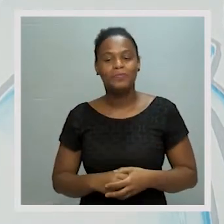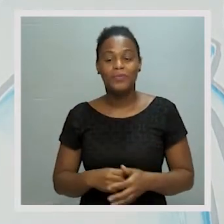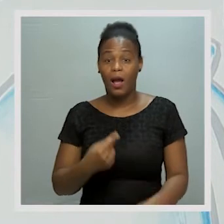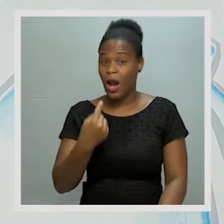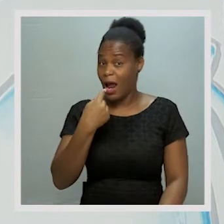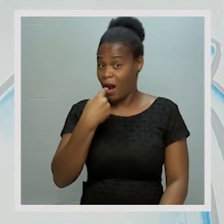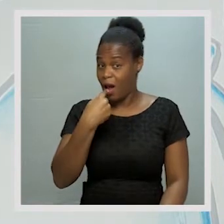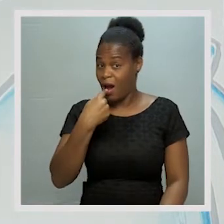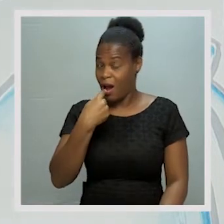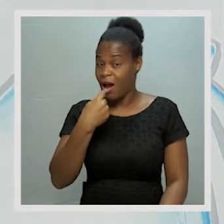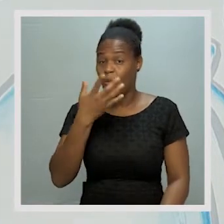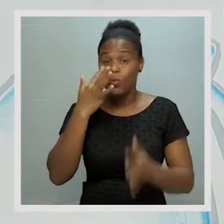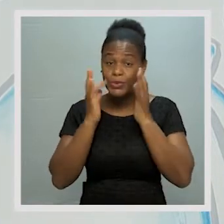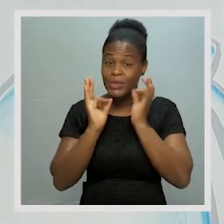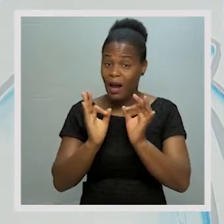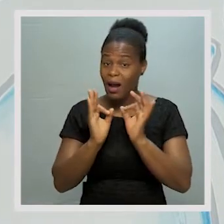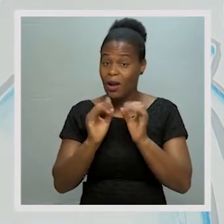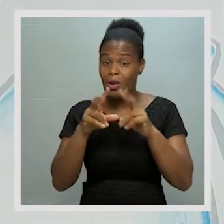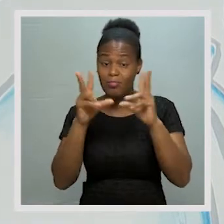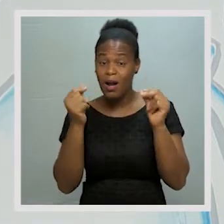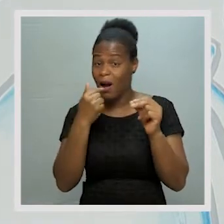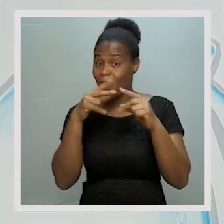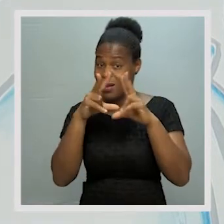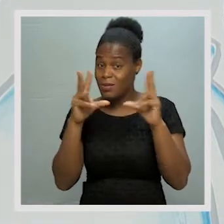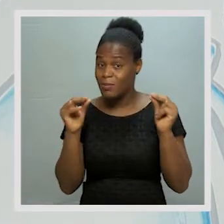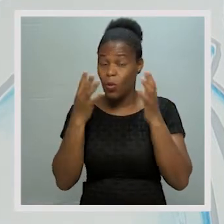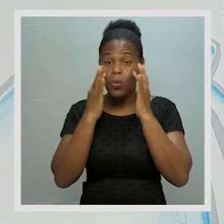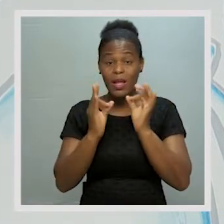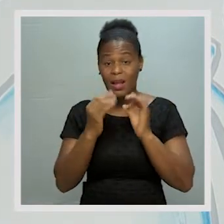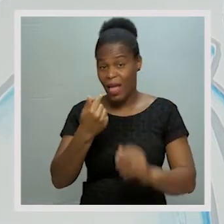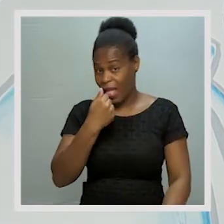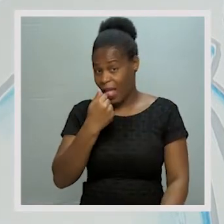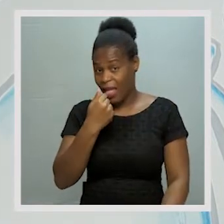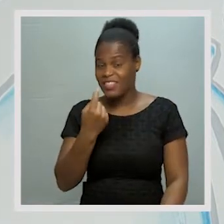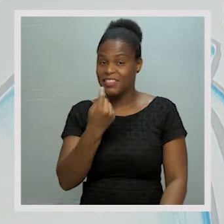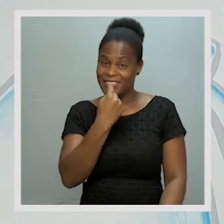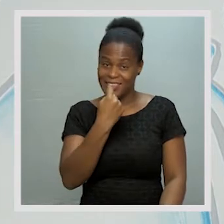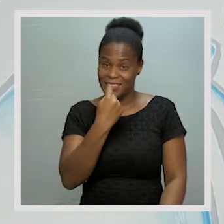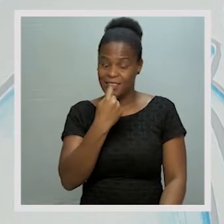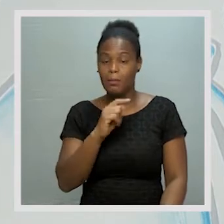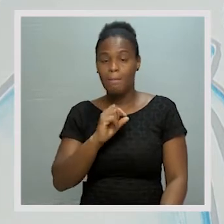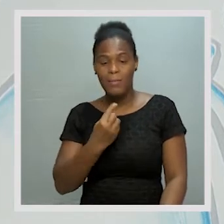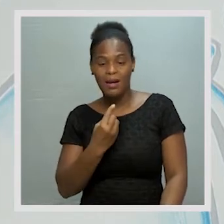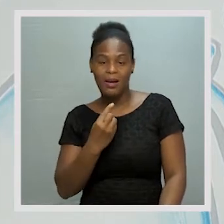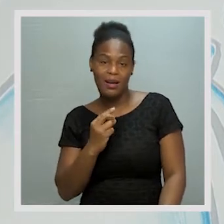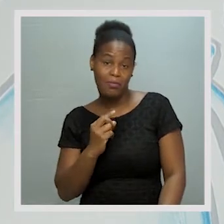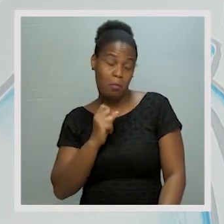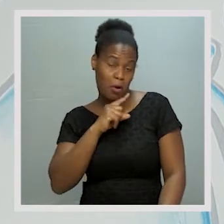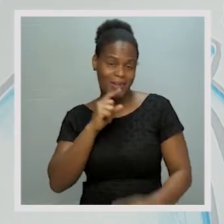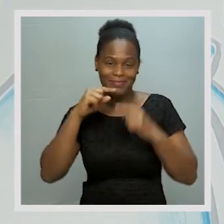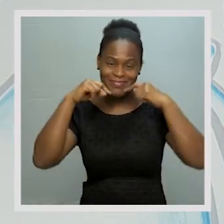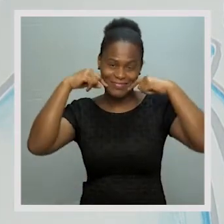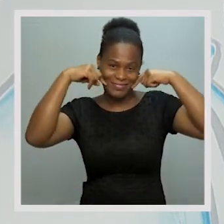Higiene oral são aqueles cuidados que devemos ter com a nossa língua e os nossos dentes, para podermos ter aquele